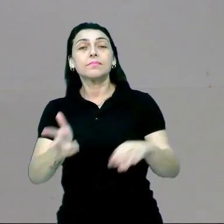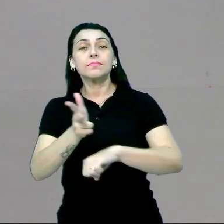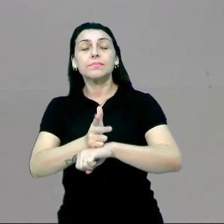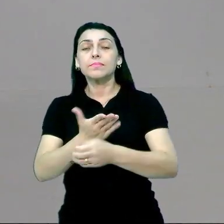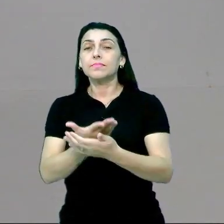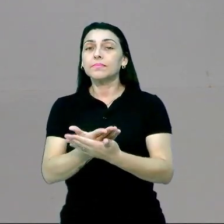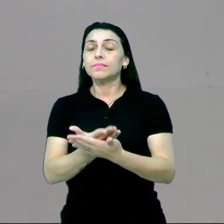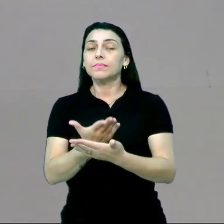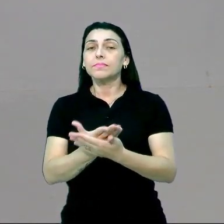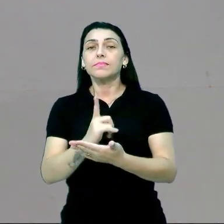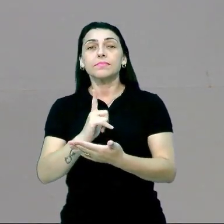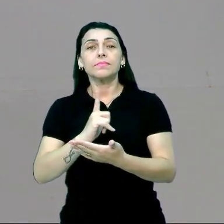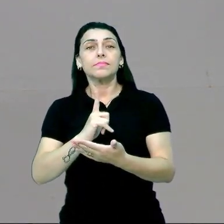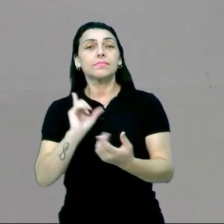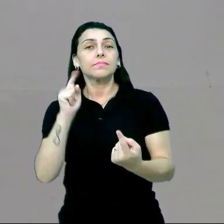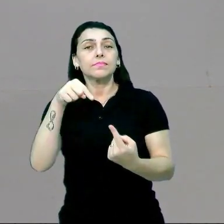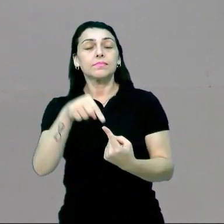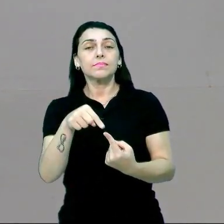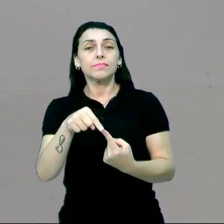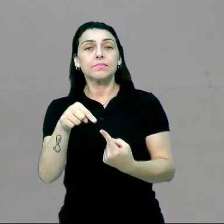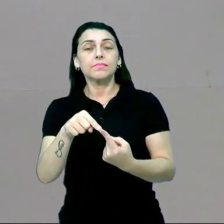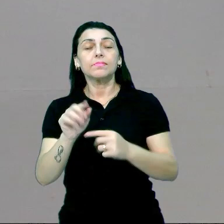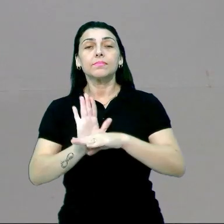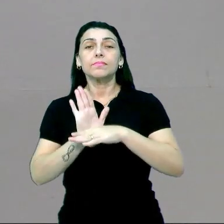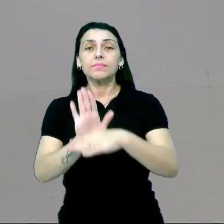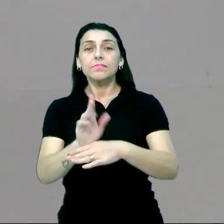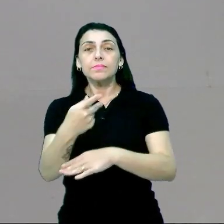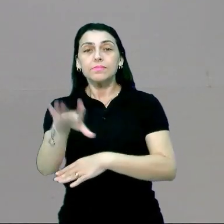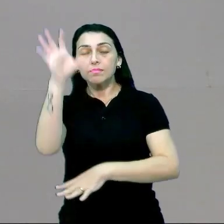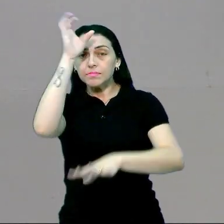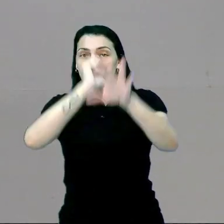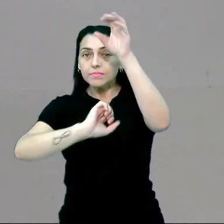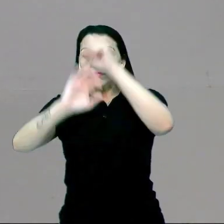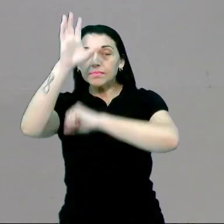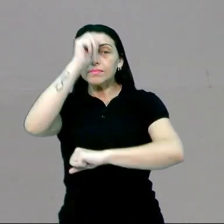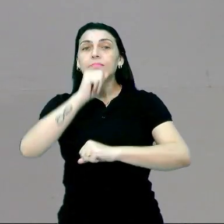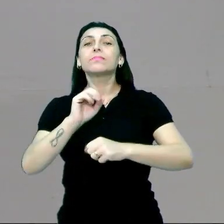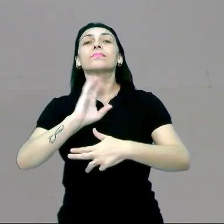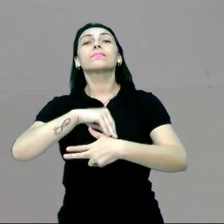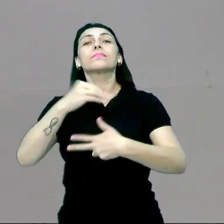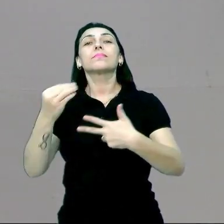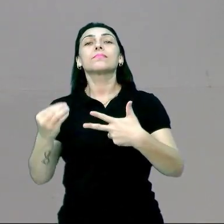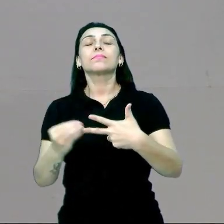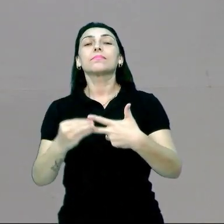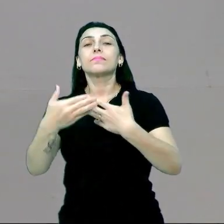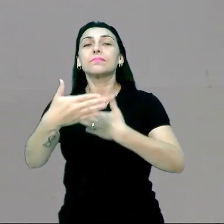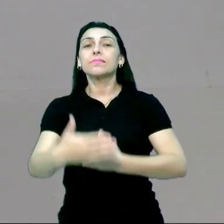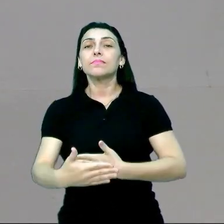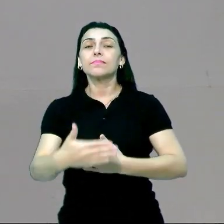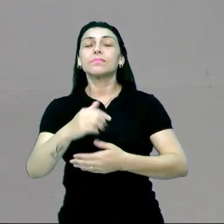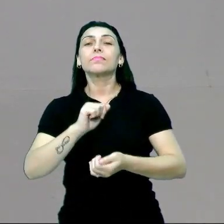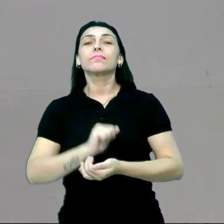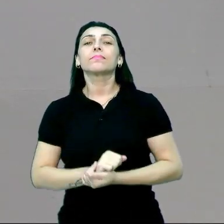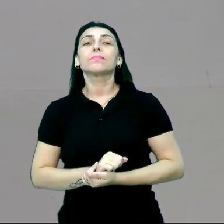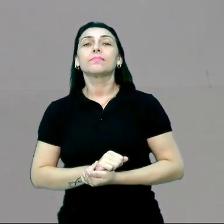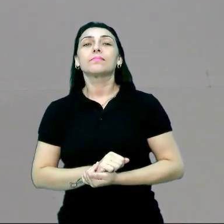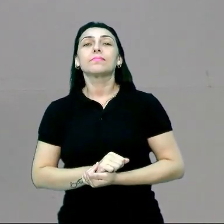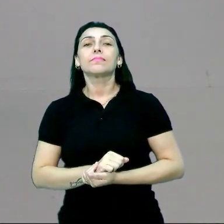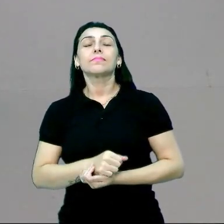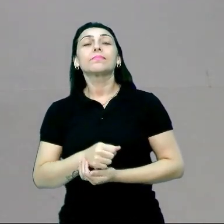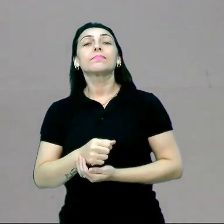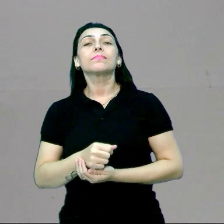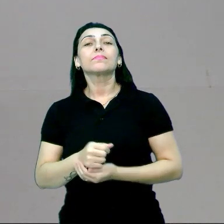videoaulas tem como finalidade contribuir com seu aprendizado para o Exame Nacional do Ensino Médio.